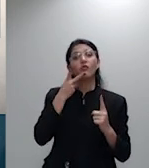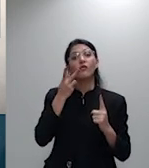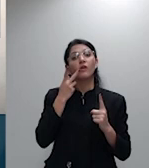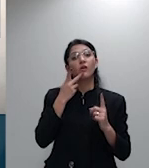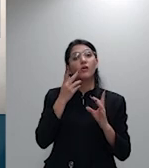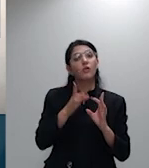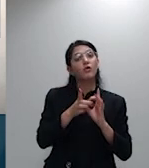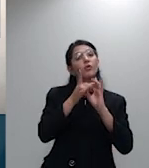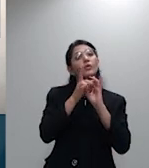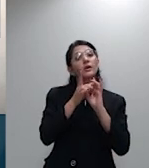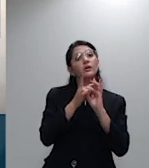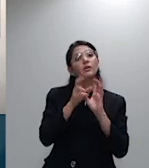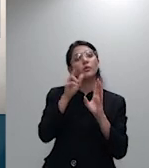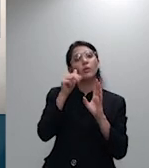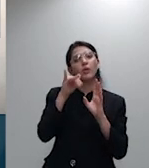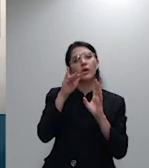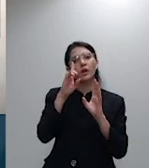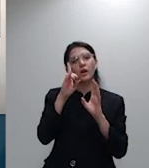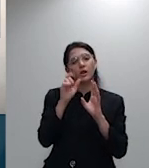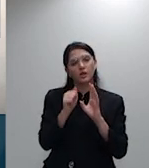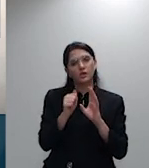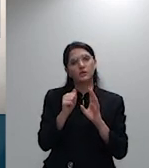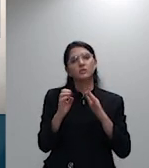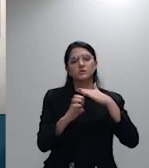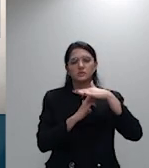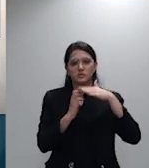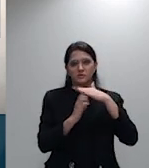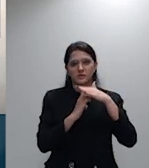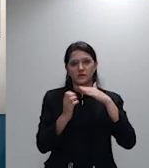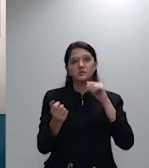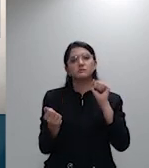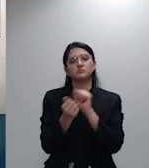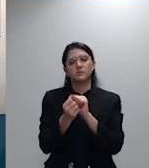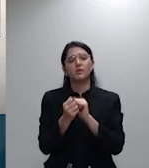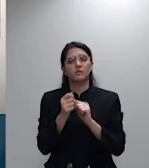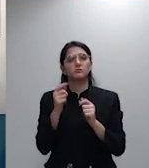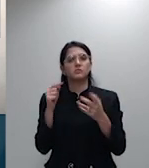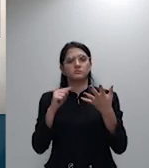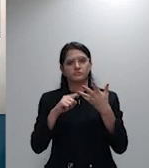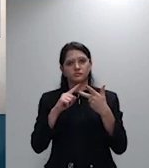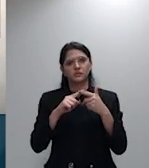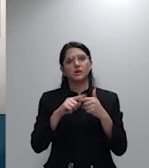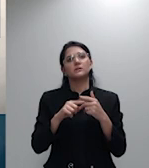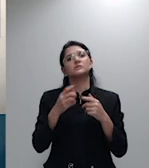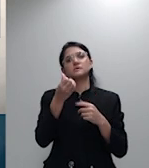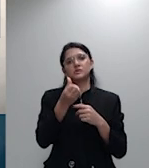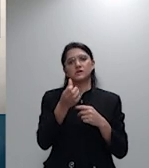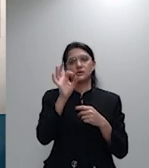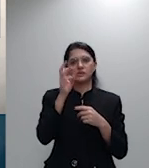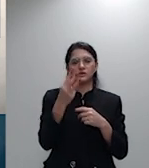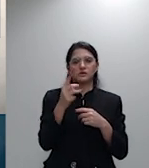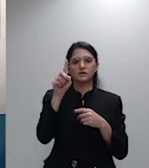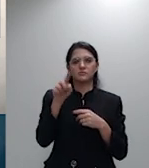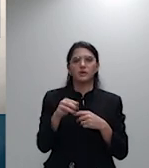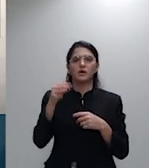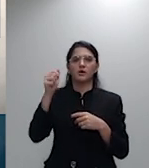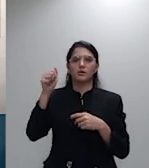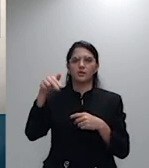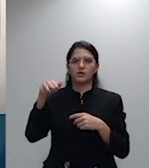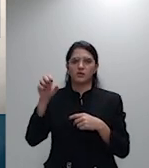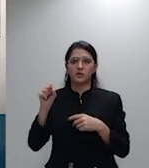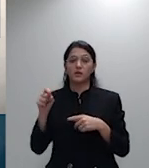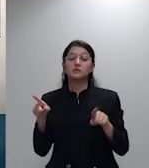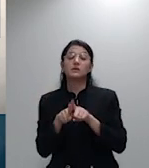63 barra 2003 da INS em segundo lugar porque no entendimento da corte o percentual de